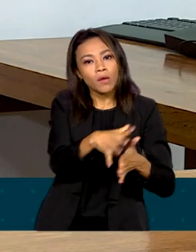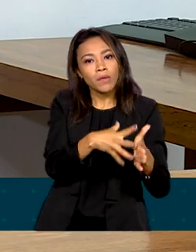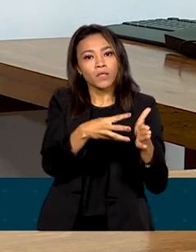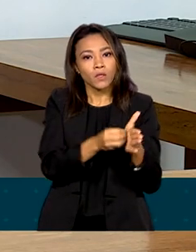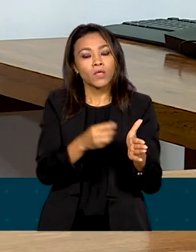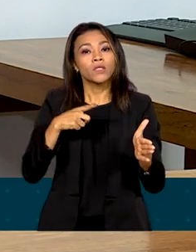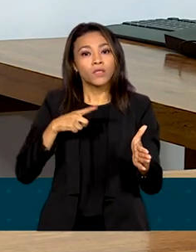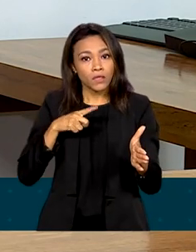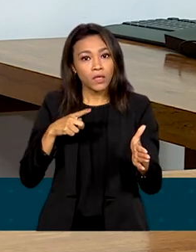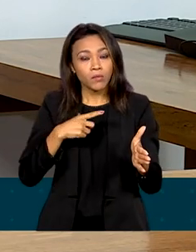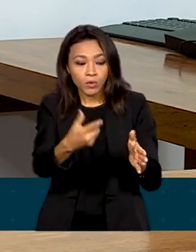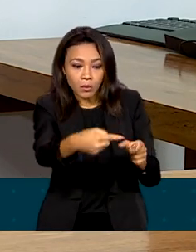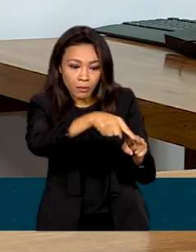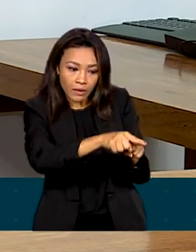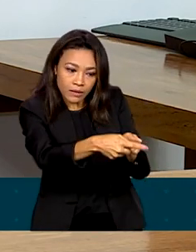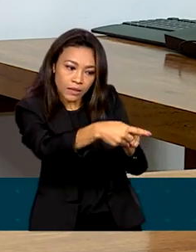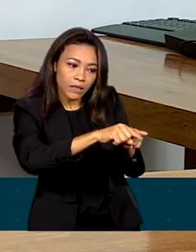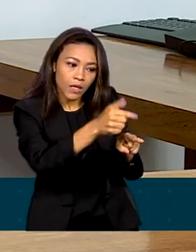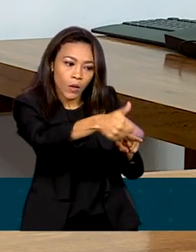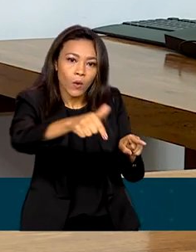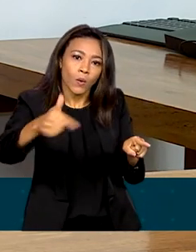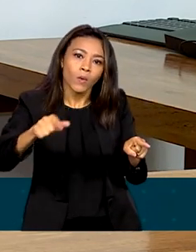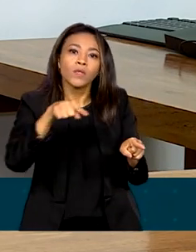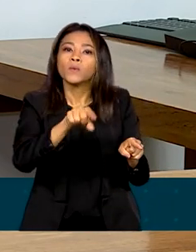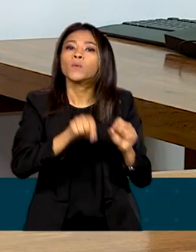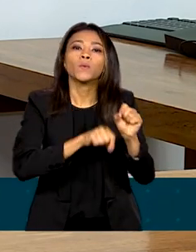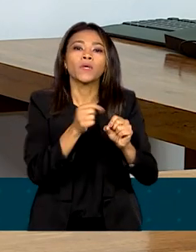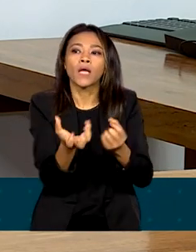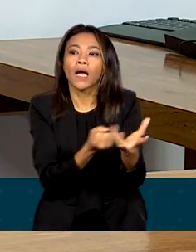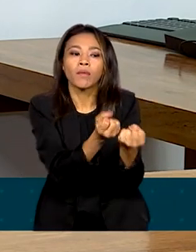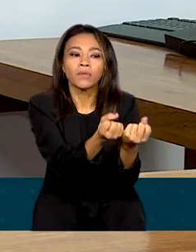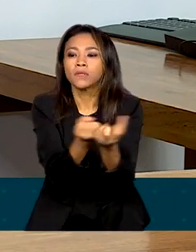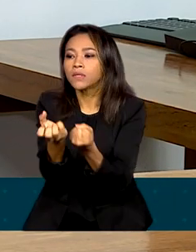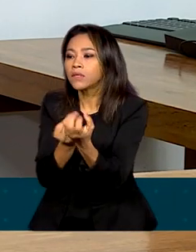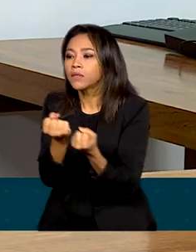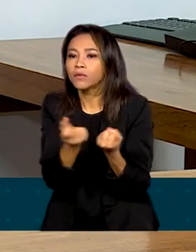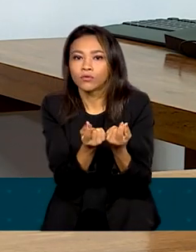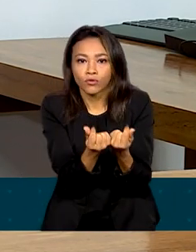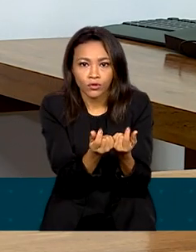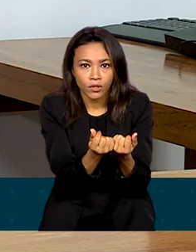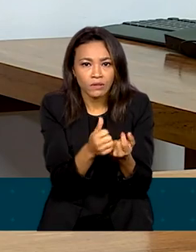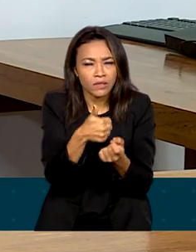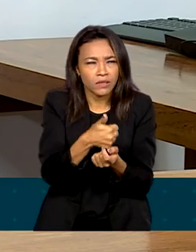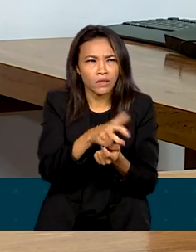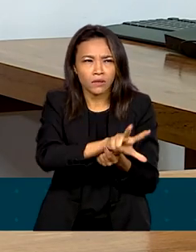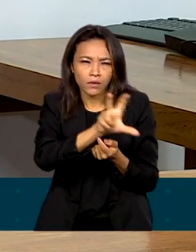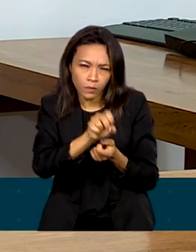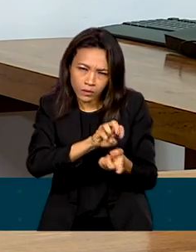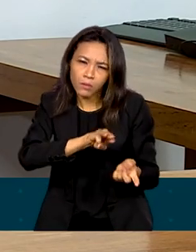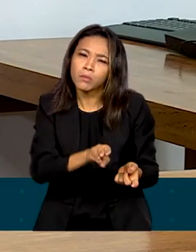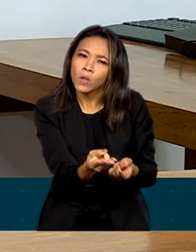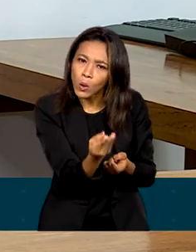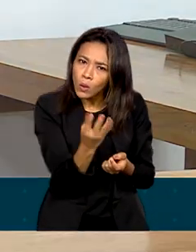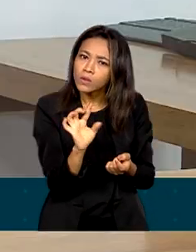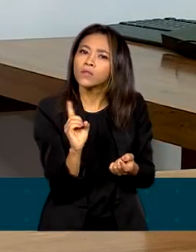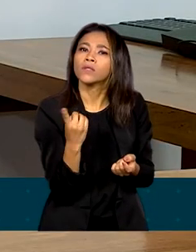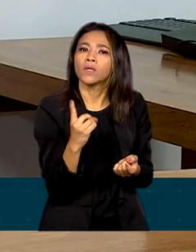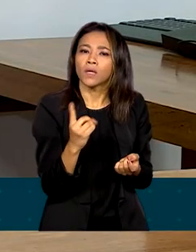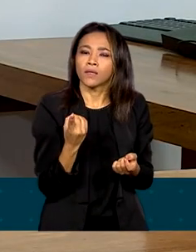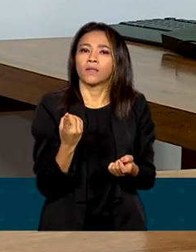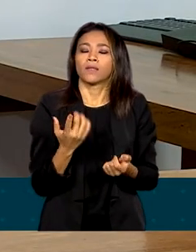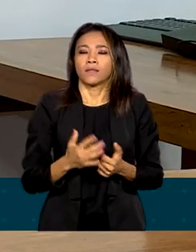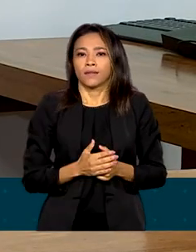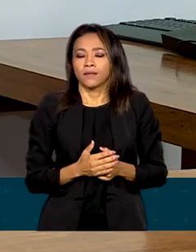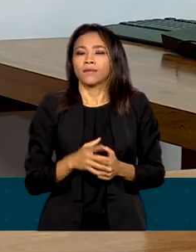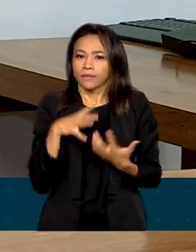filantropia que está fazendo um esforço de captação de recursos da ordem de 150 milhões de dólares. E